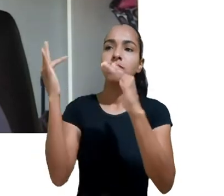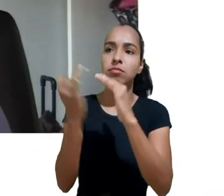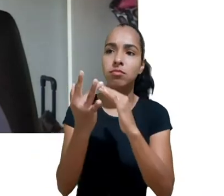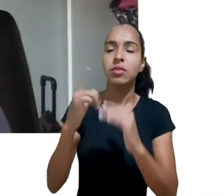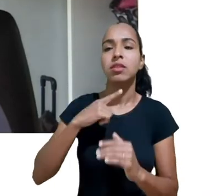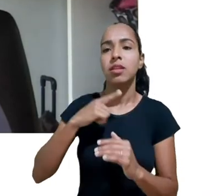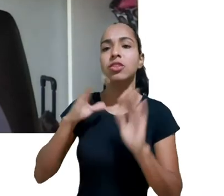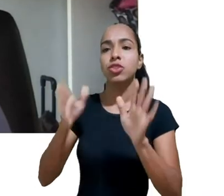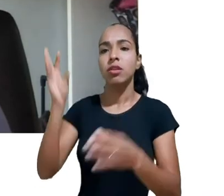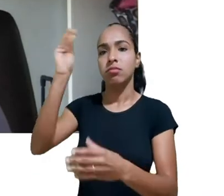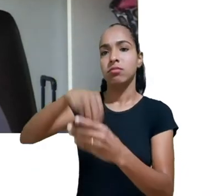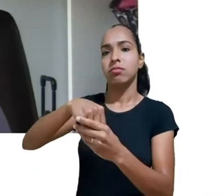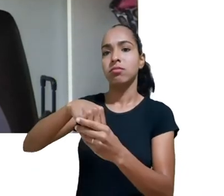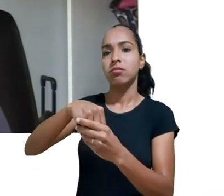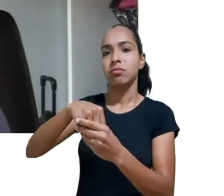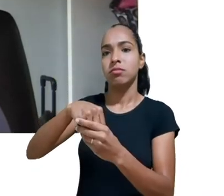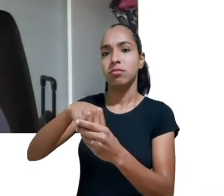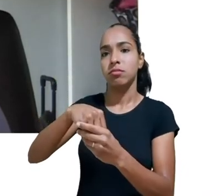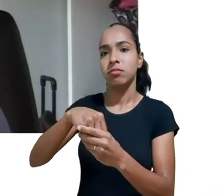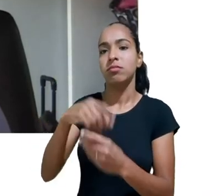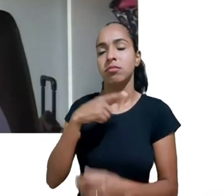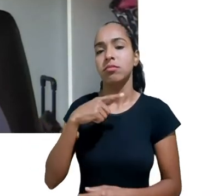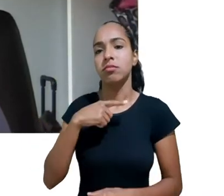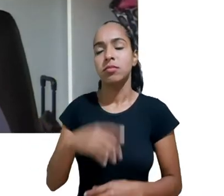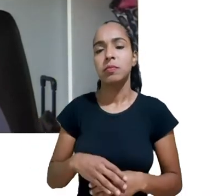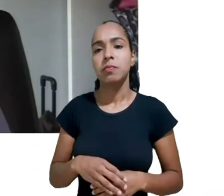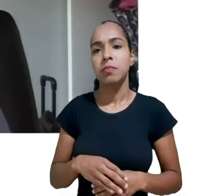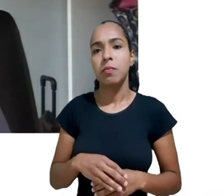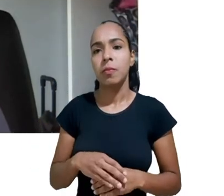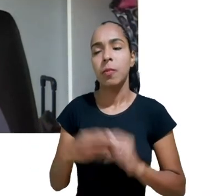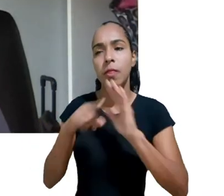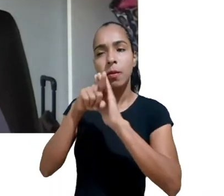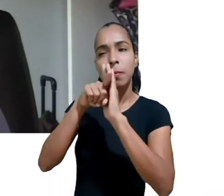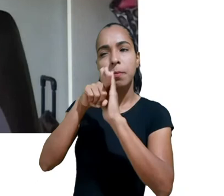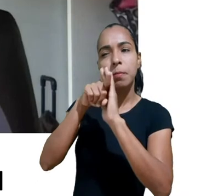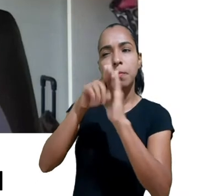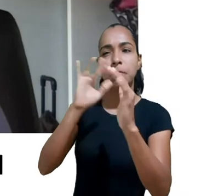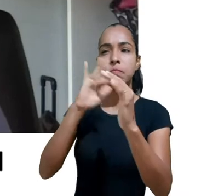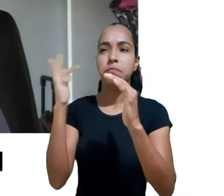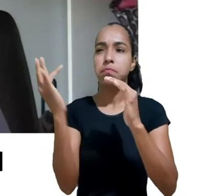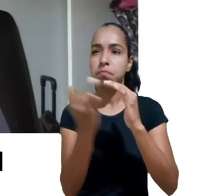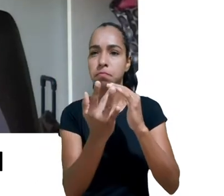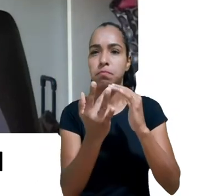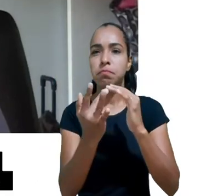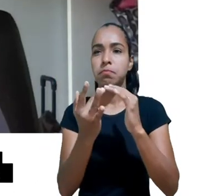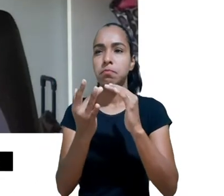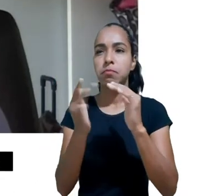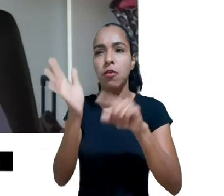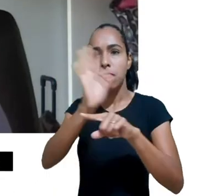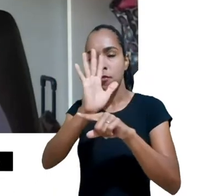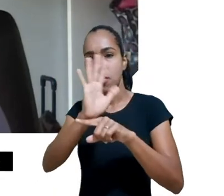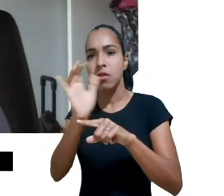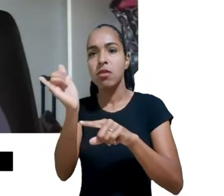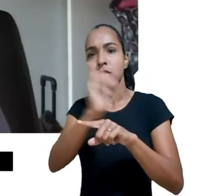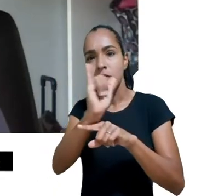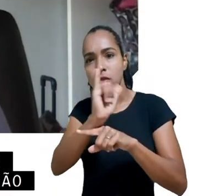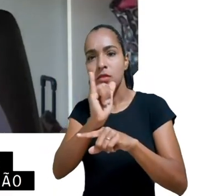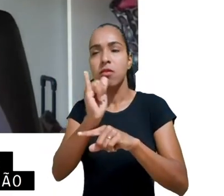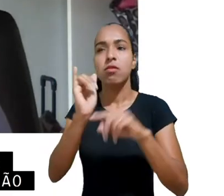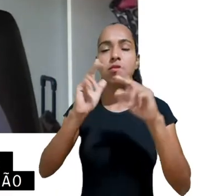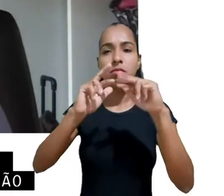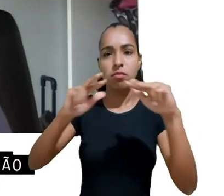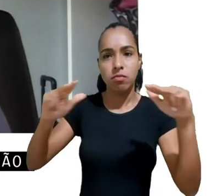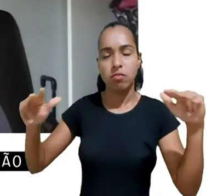isso fica muito claro quando você estuda essas redes sociais grandes que são baseadas em vídeo onde muitas vezes você tem vídeos que